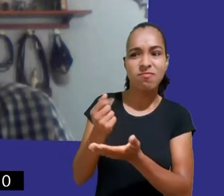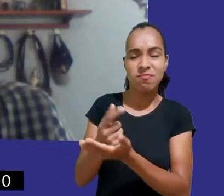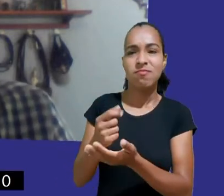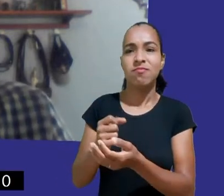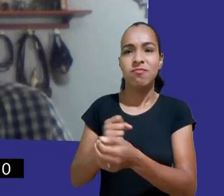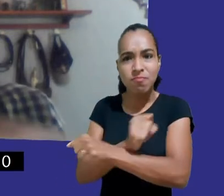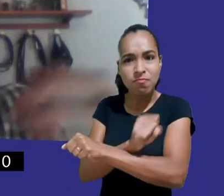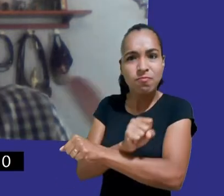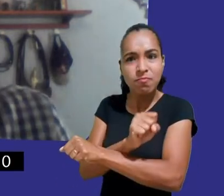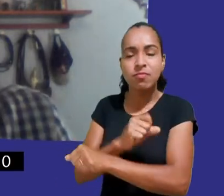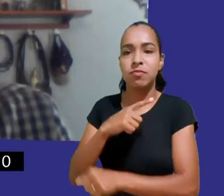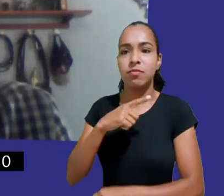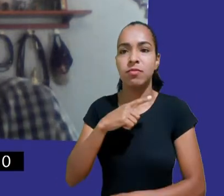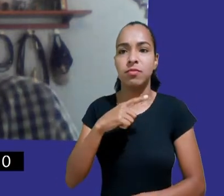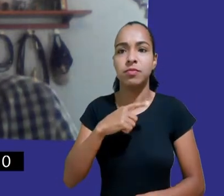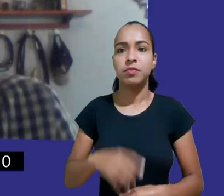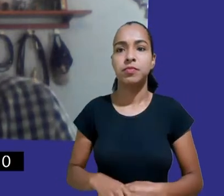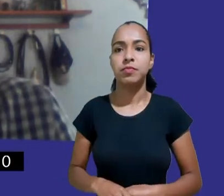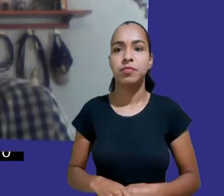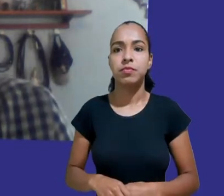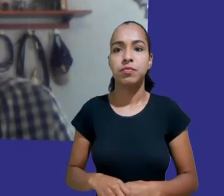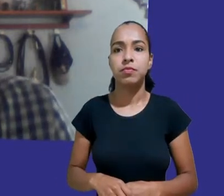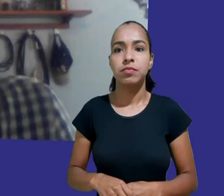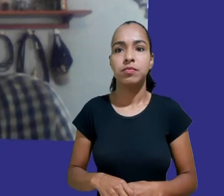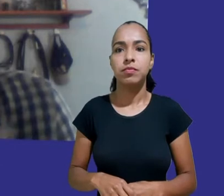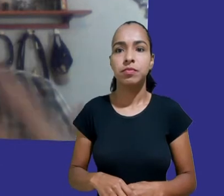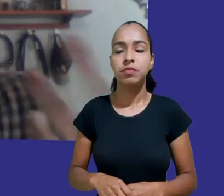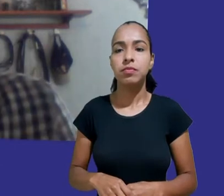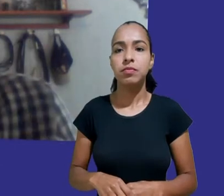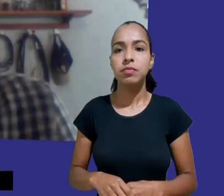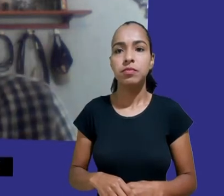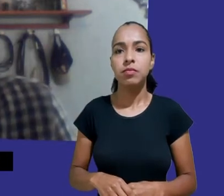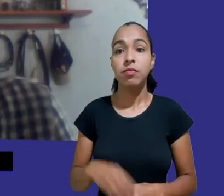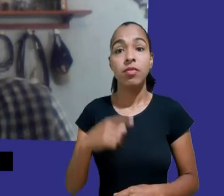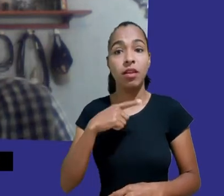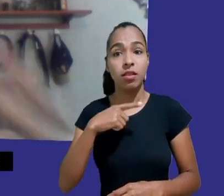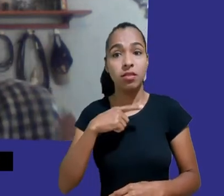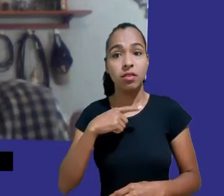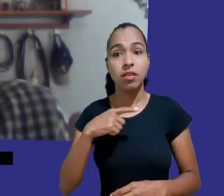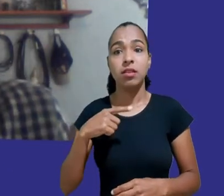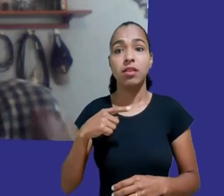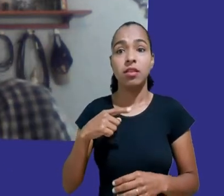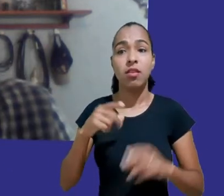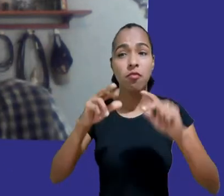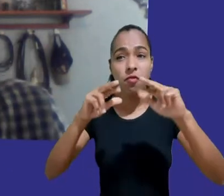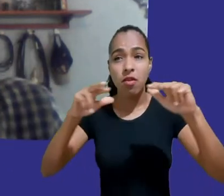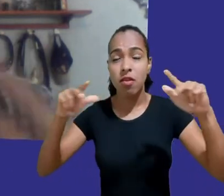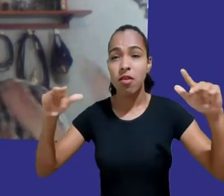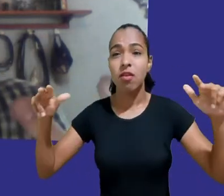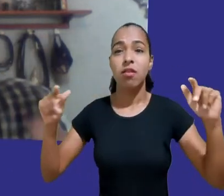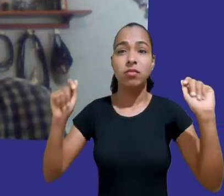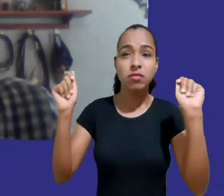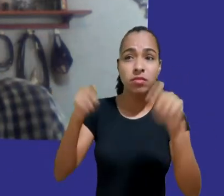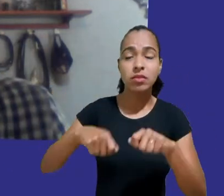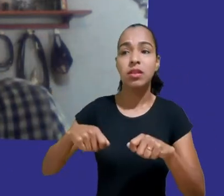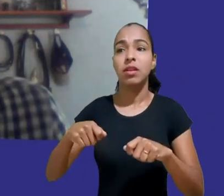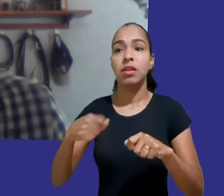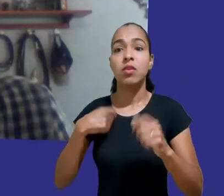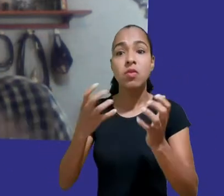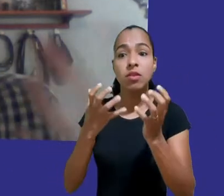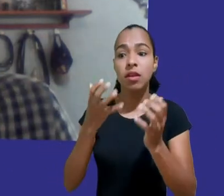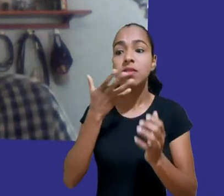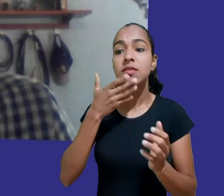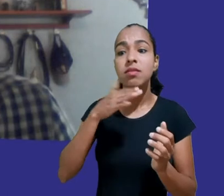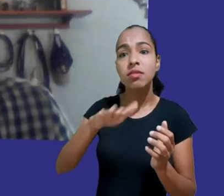possíveis soluções, os caminhos multissetoriais que podemos e devemos adotar para garantir que as crianças tenham acesso ao ambiente